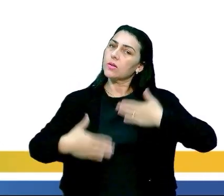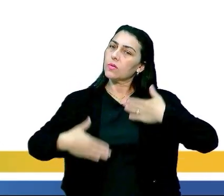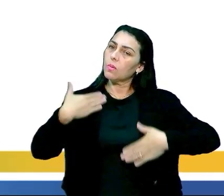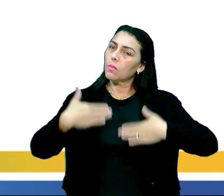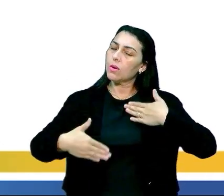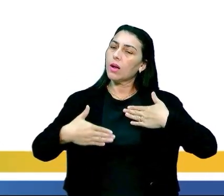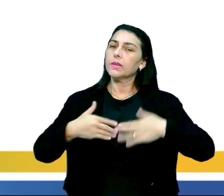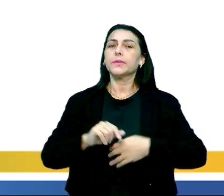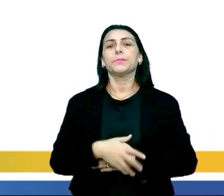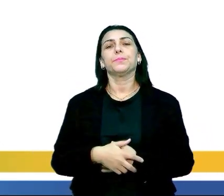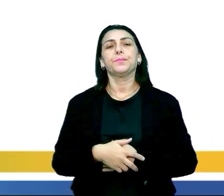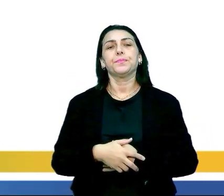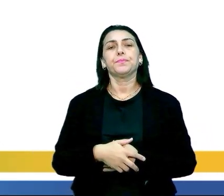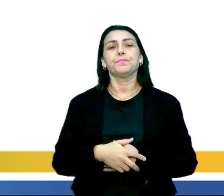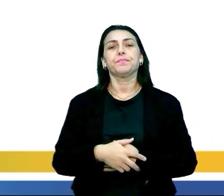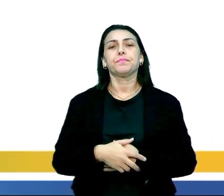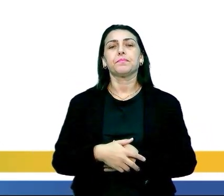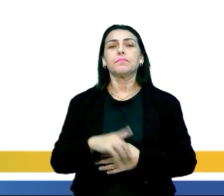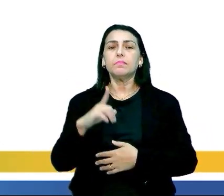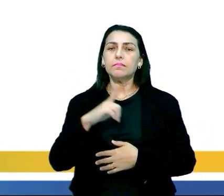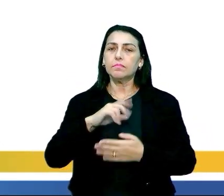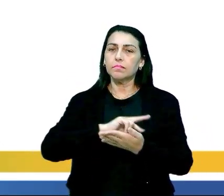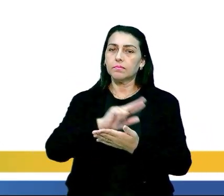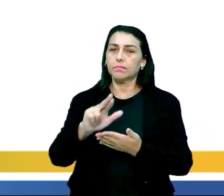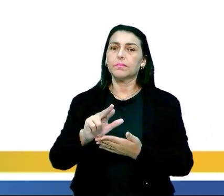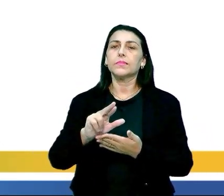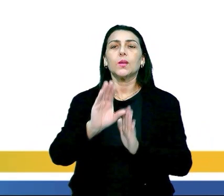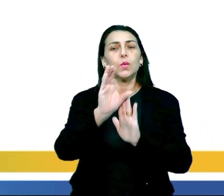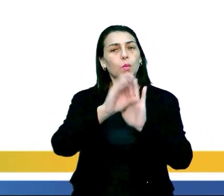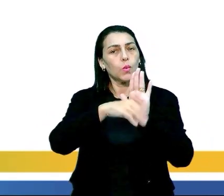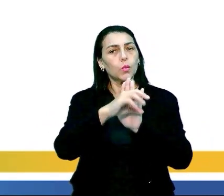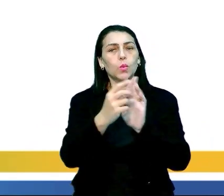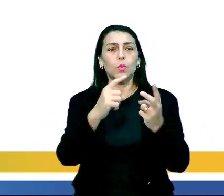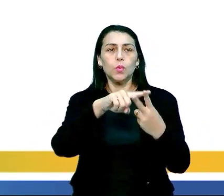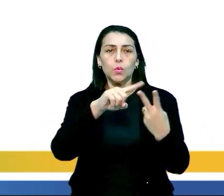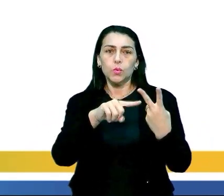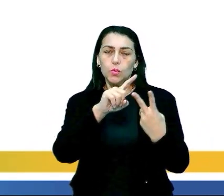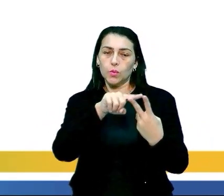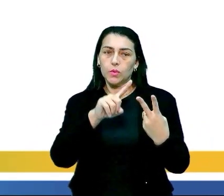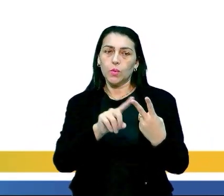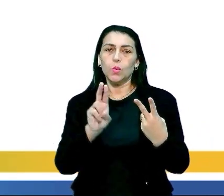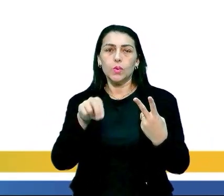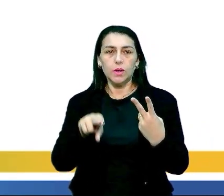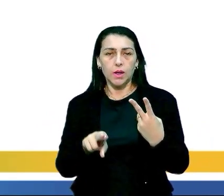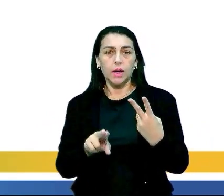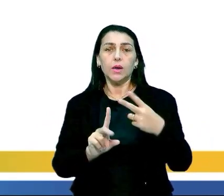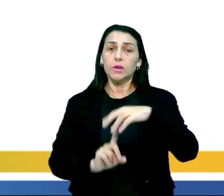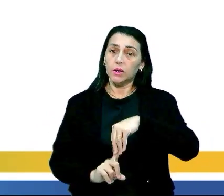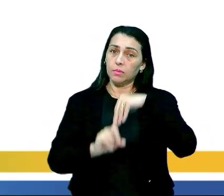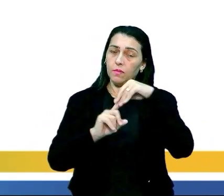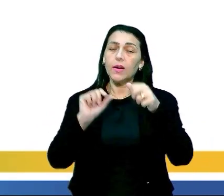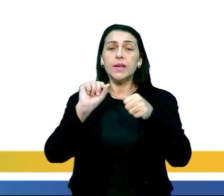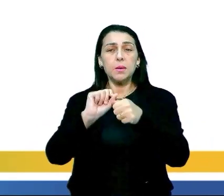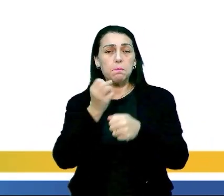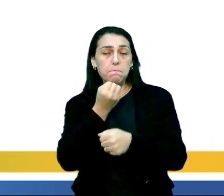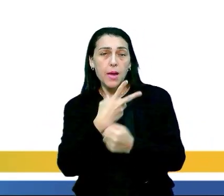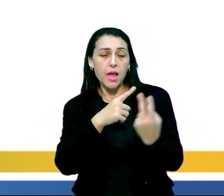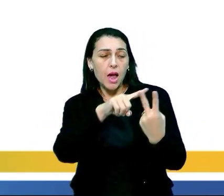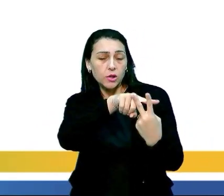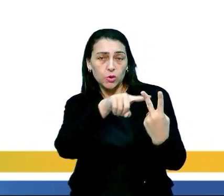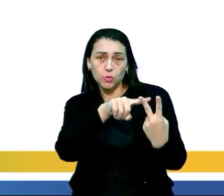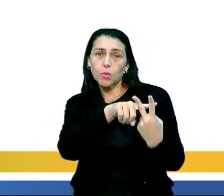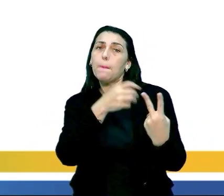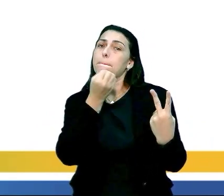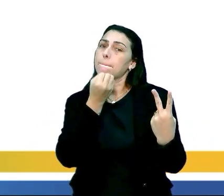práticas corporais. Embora existe uma diferença conceitual entre os dois, uma coisa é unânime, ambas